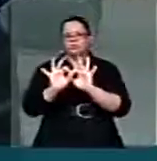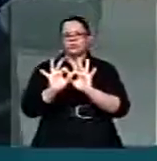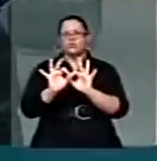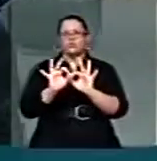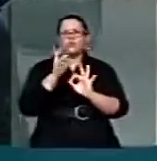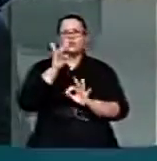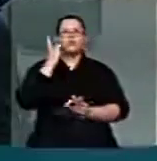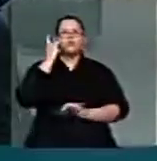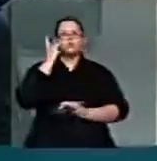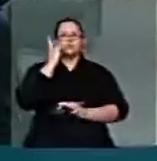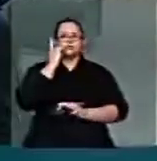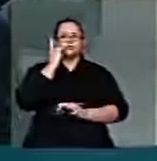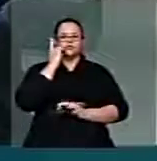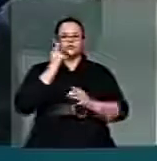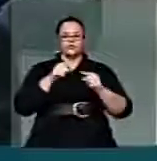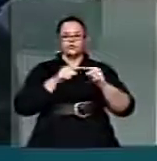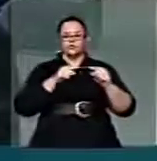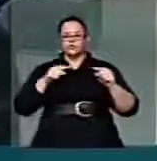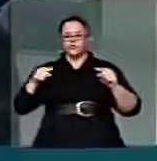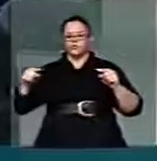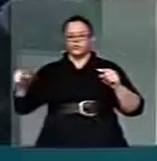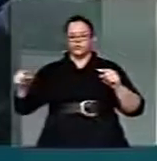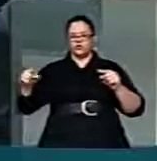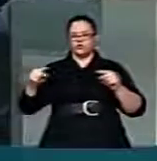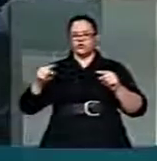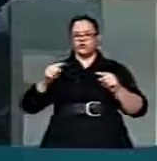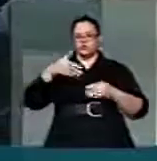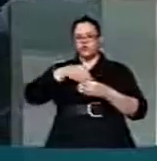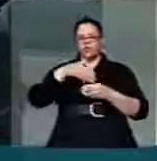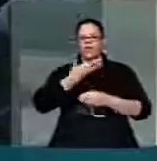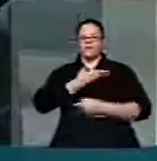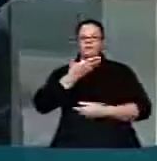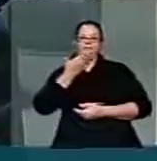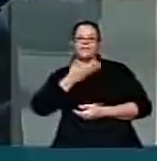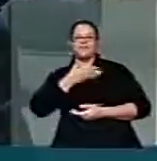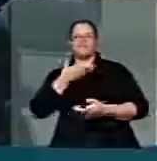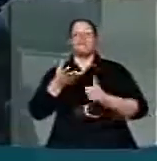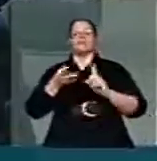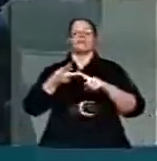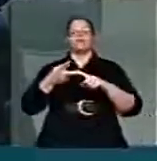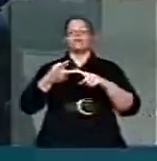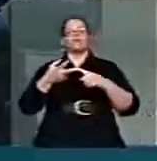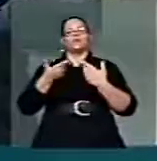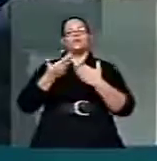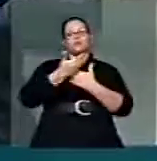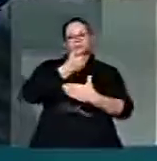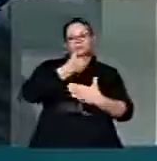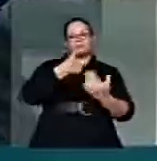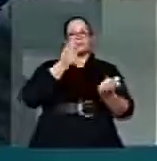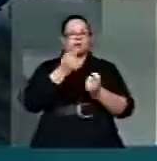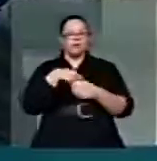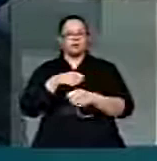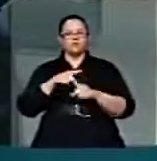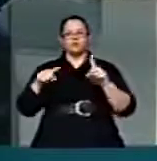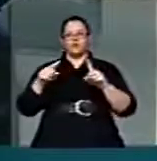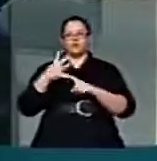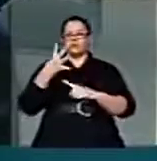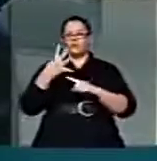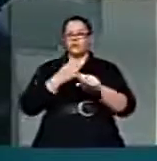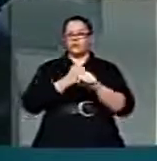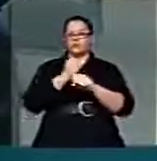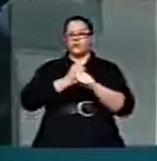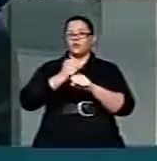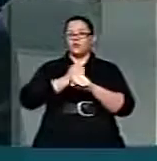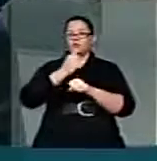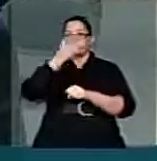que durante o período das eleições se demonstra muito acessível, mas que depois, durante o período de quatro anos, o